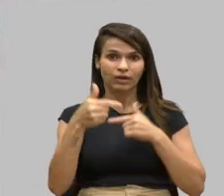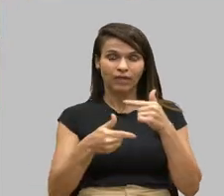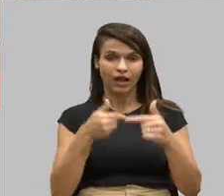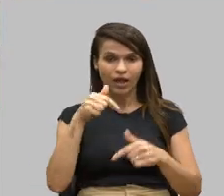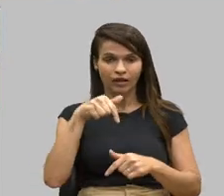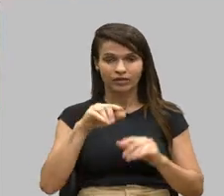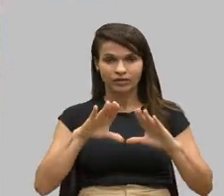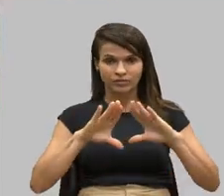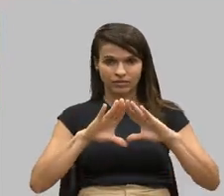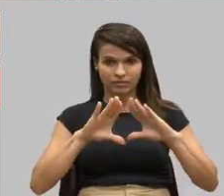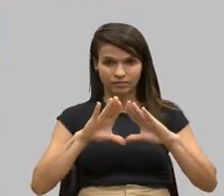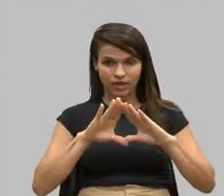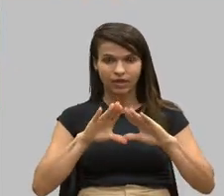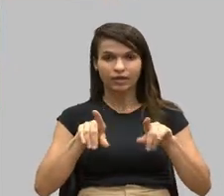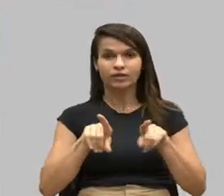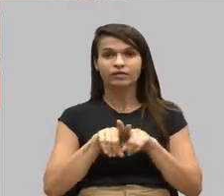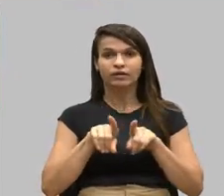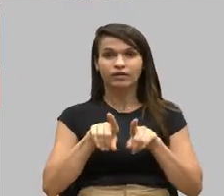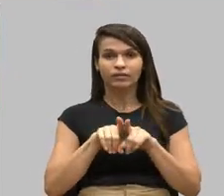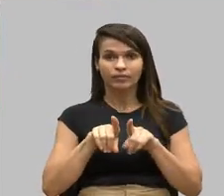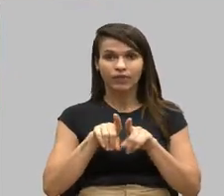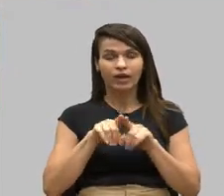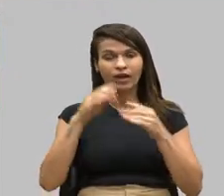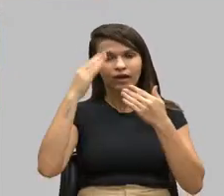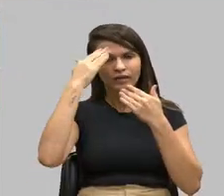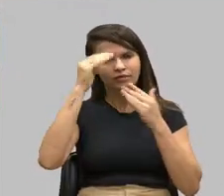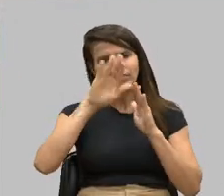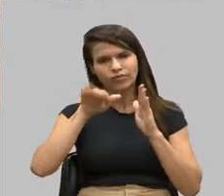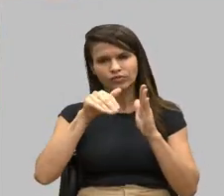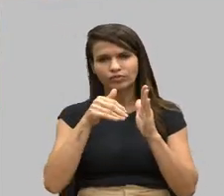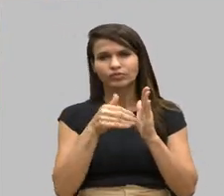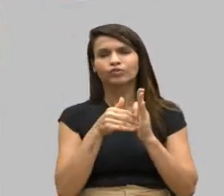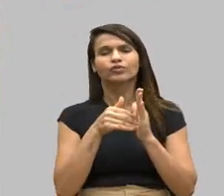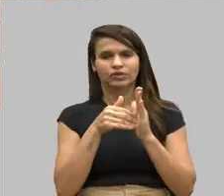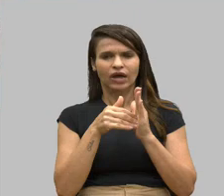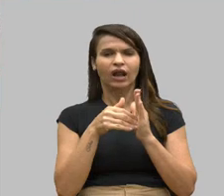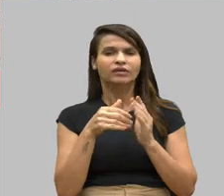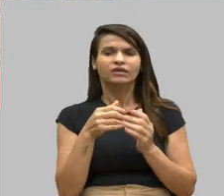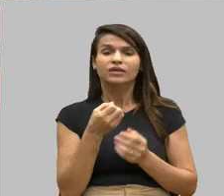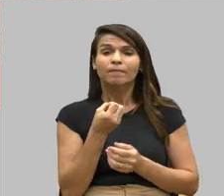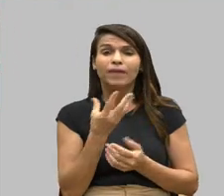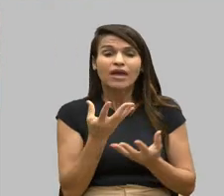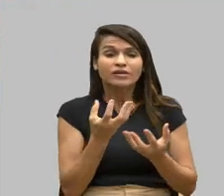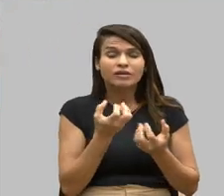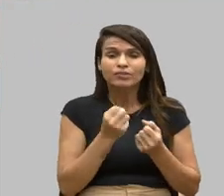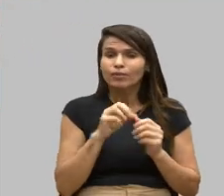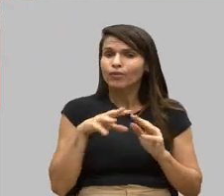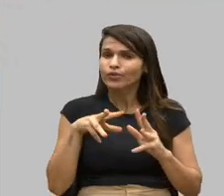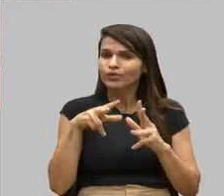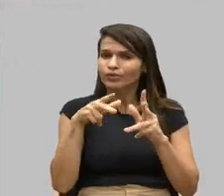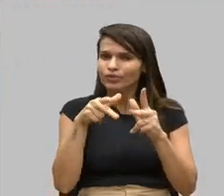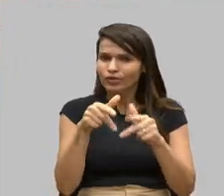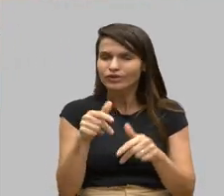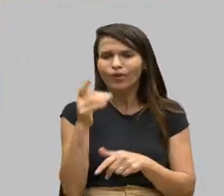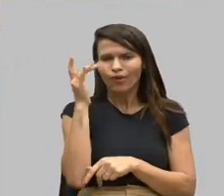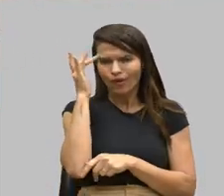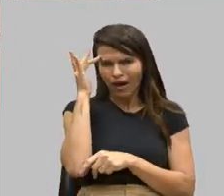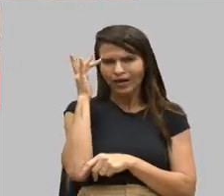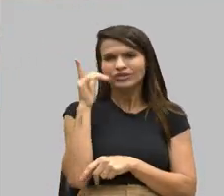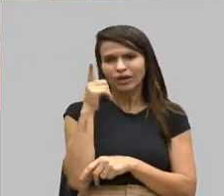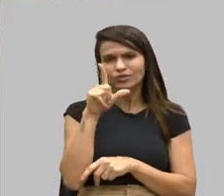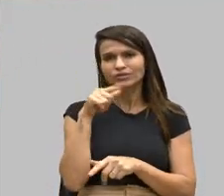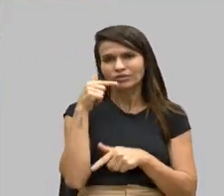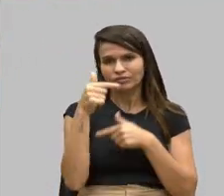E também agradecer por tudo, que ela está sendo bem recebida por todos. E acho que está conseguindo trabalhar